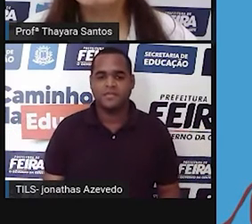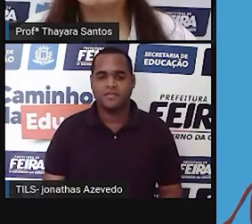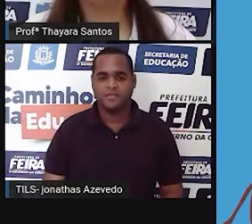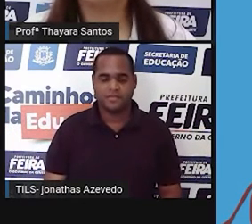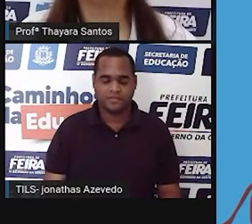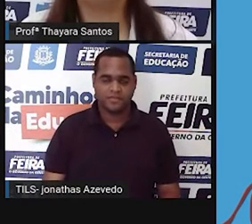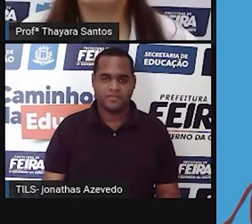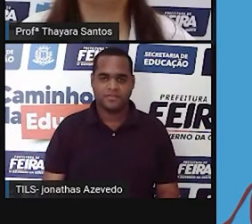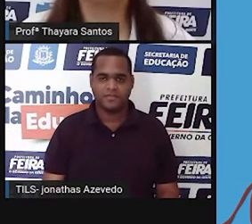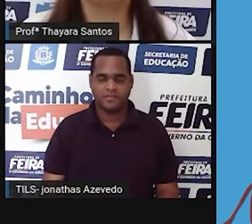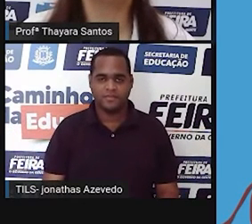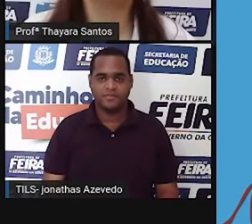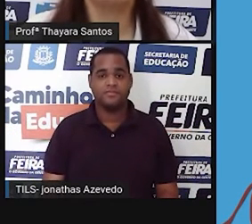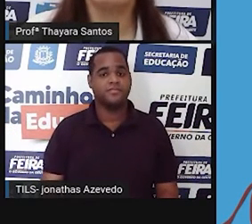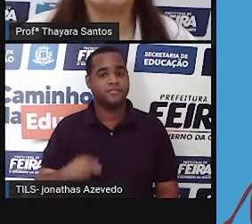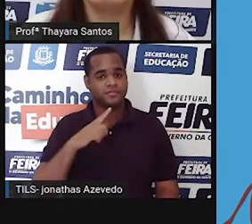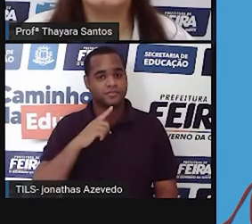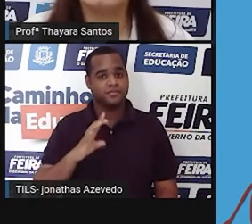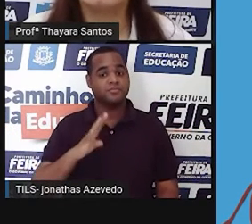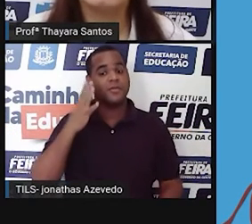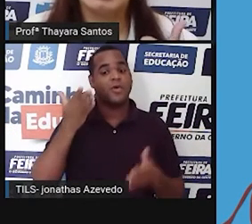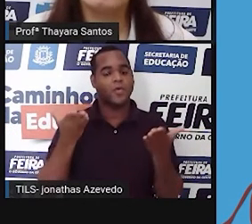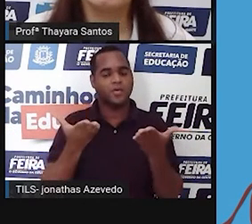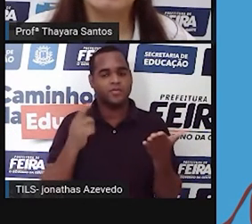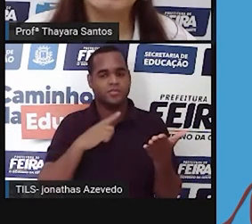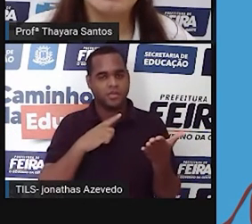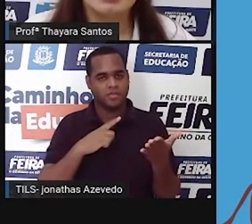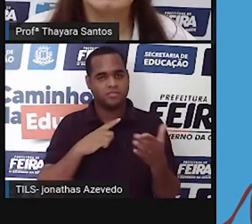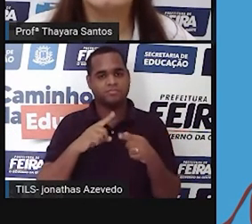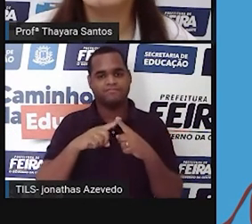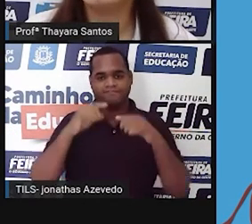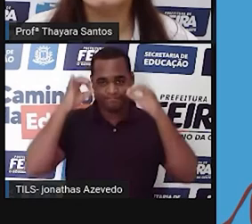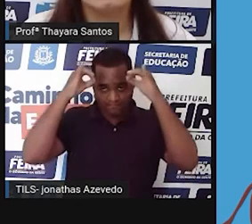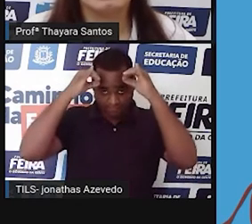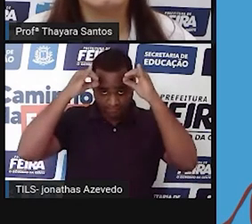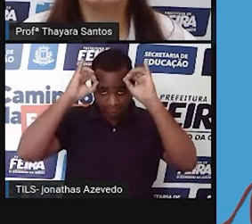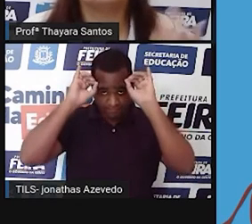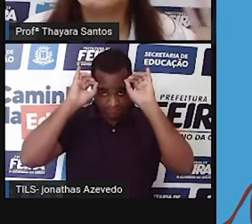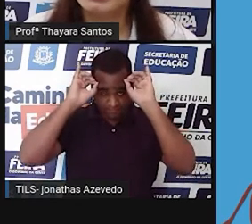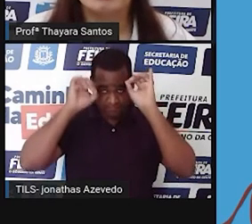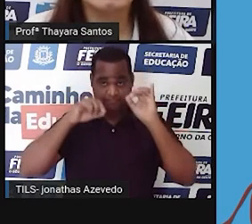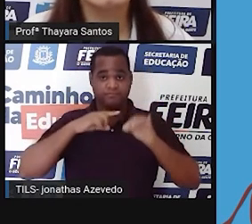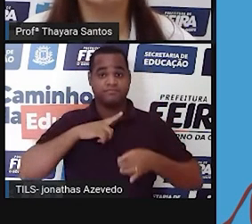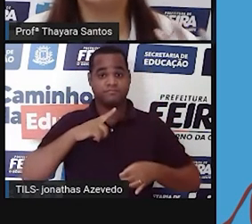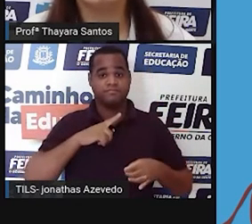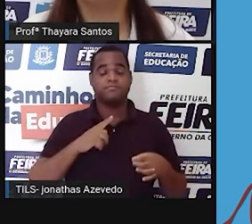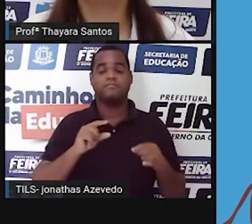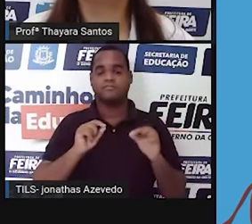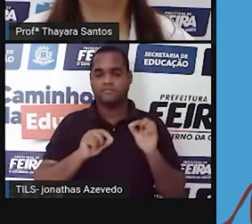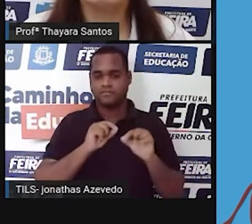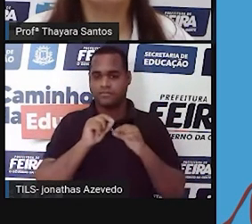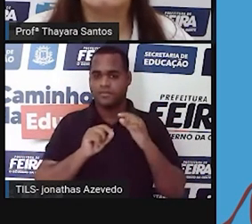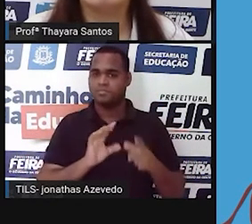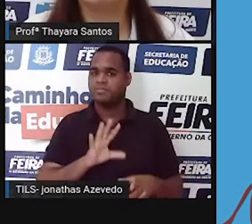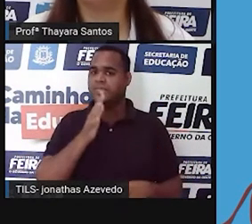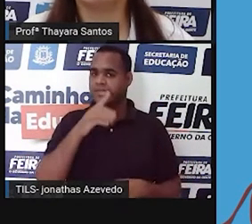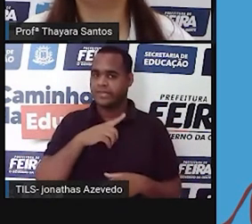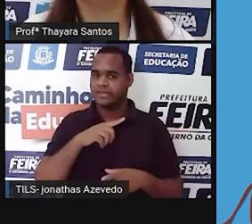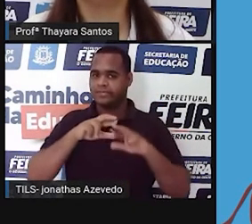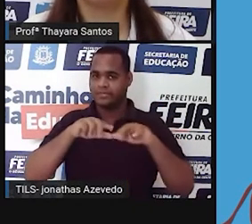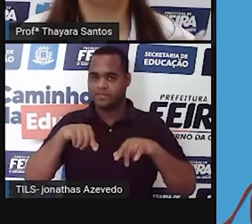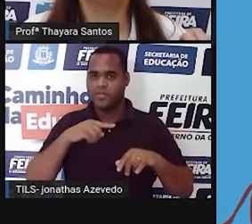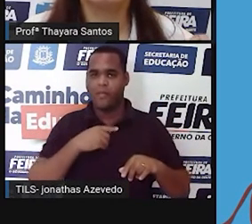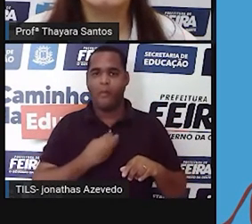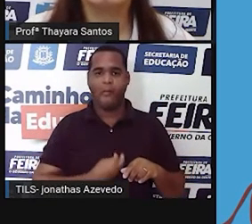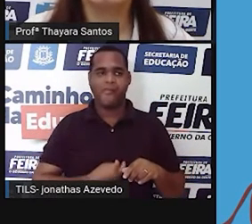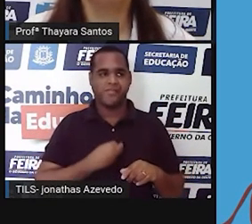E quais são as ameaças a esse bioma hoje? A agropecuária é uma das ameaças que acaba atingindo os demais biomas também,